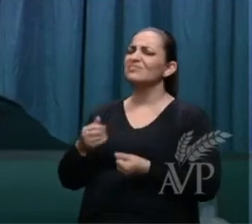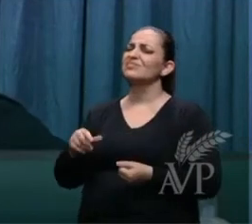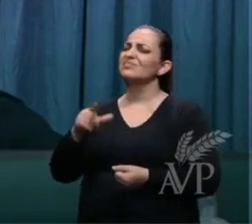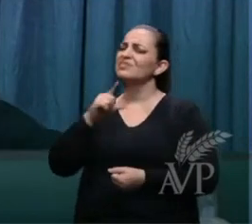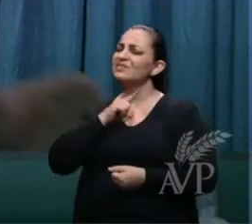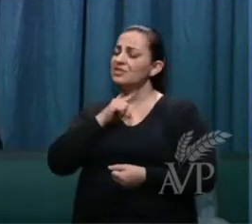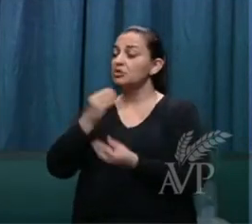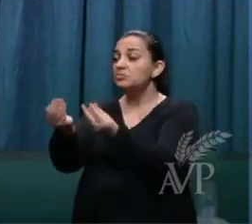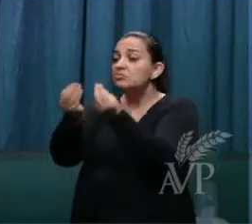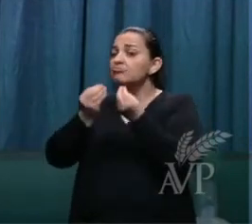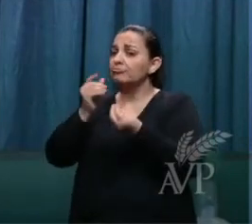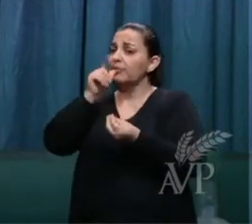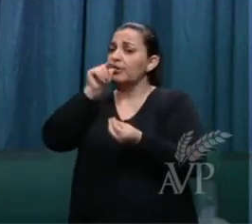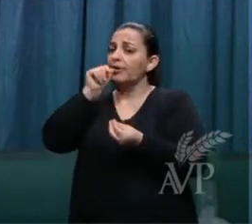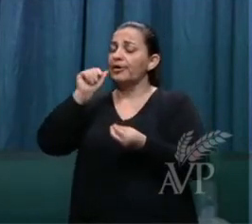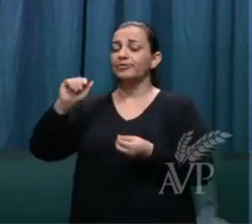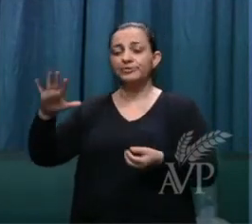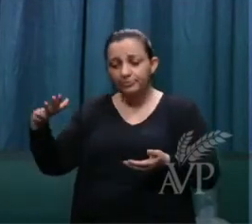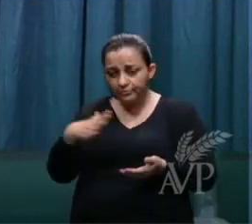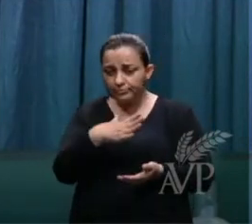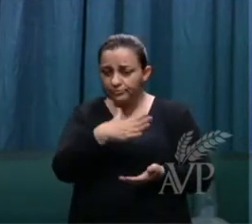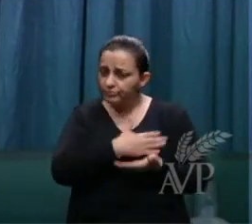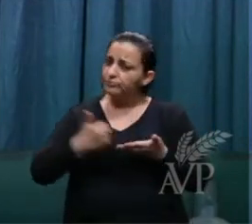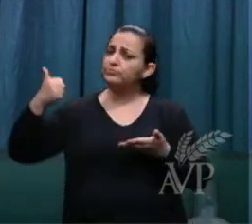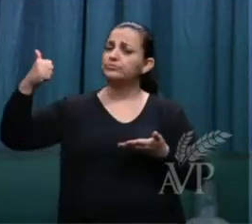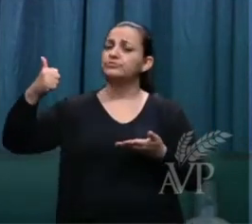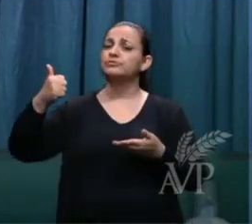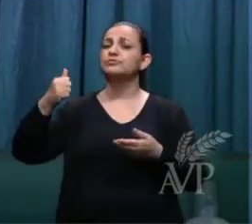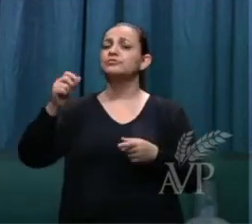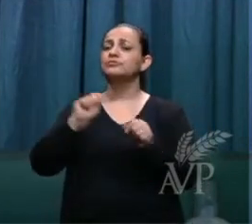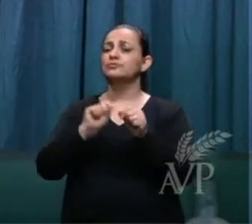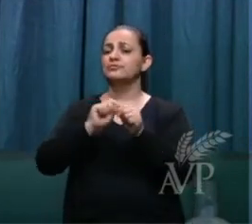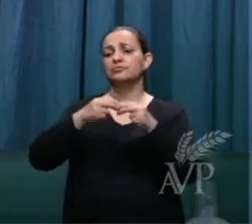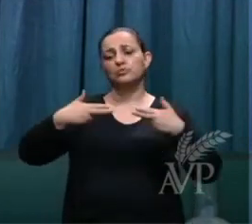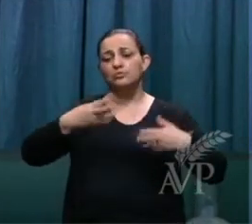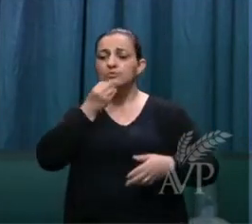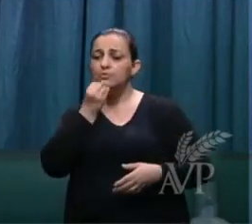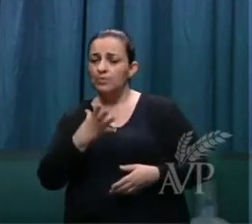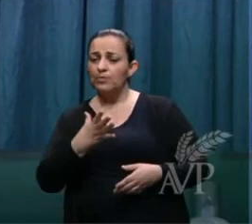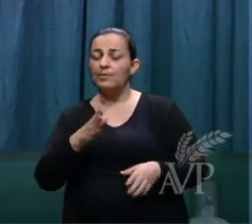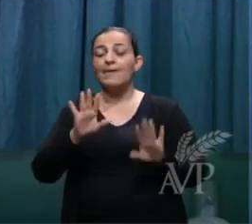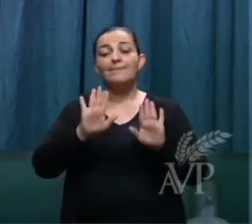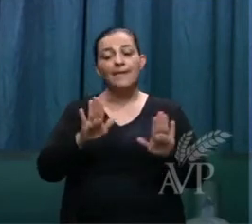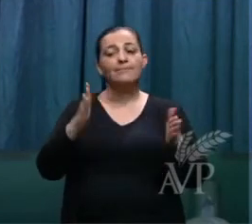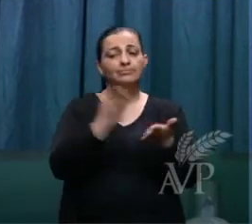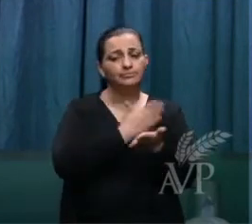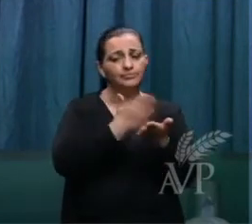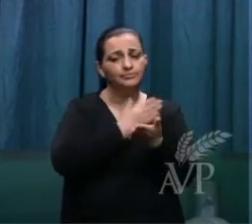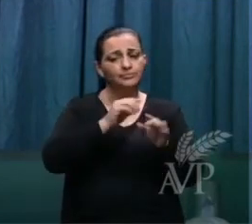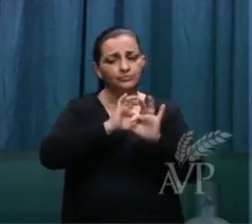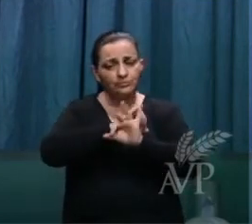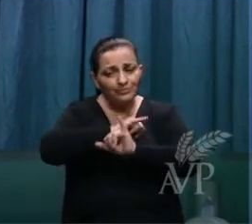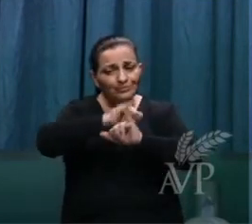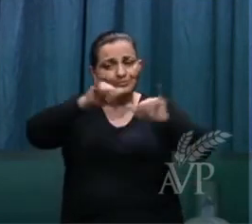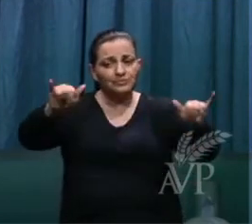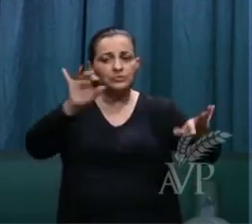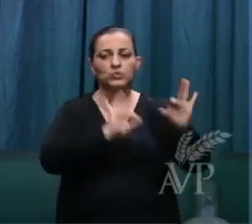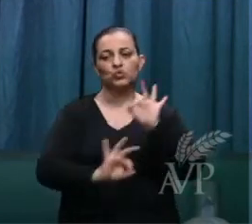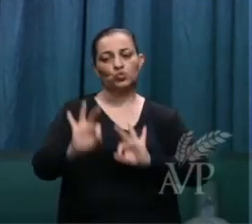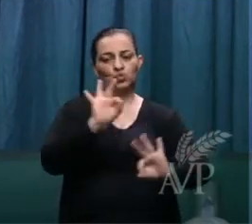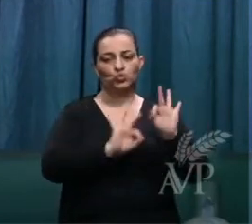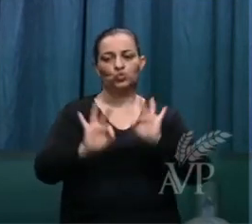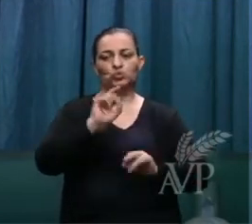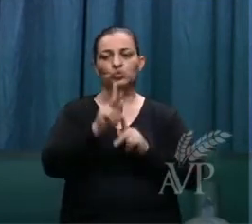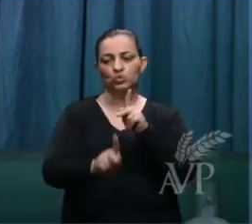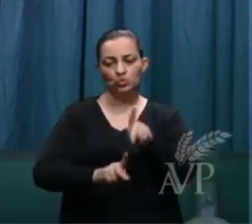então serão salvos pelas obras mas a mensagem ela prepara o povo é para o